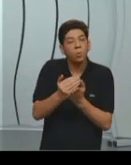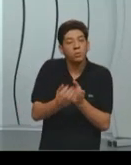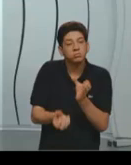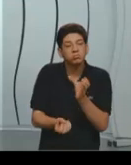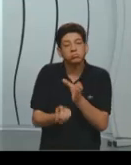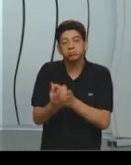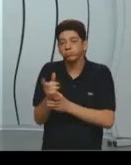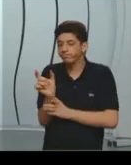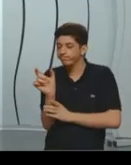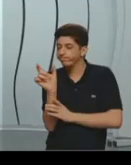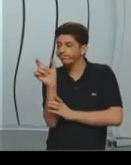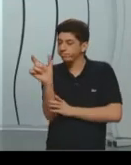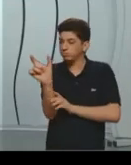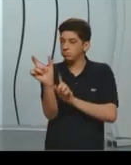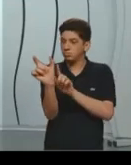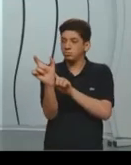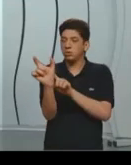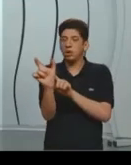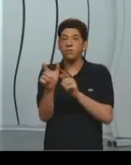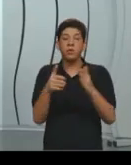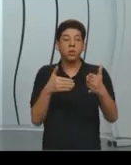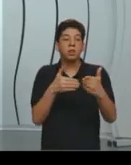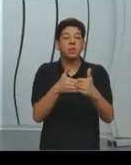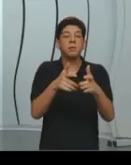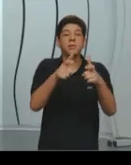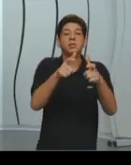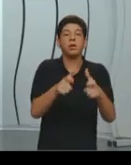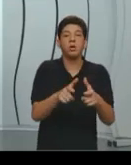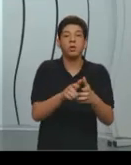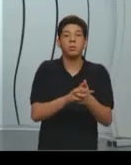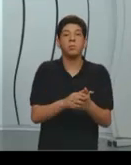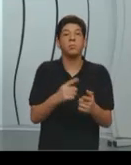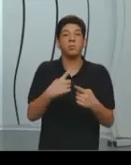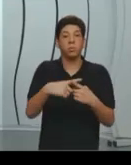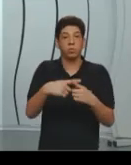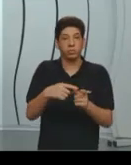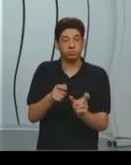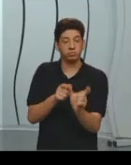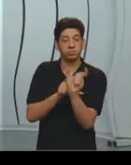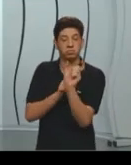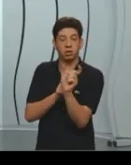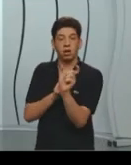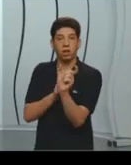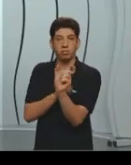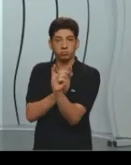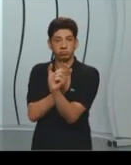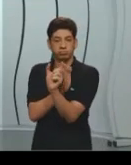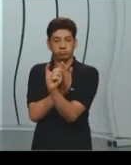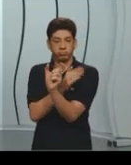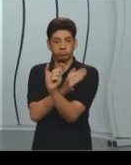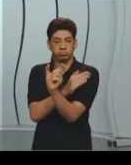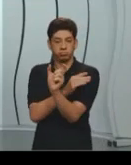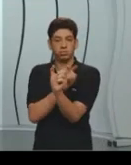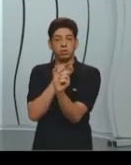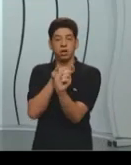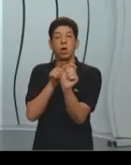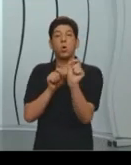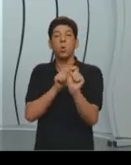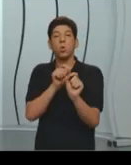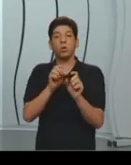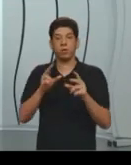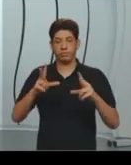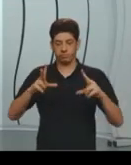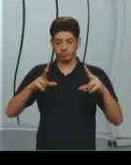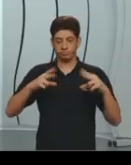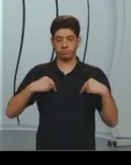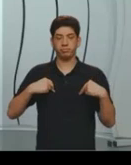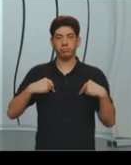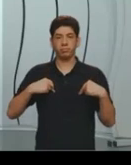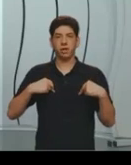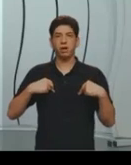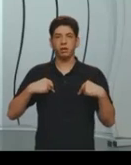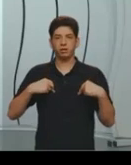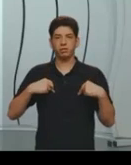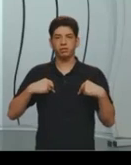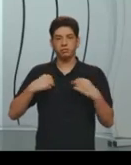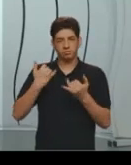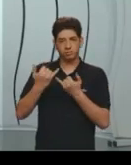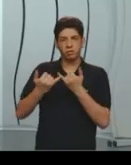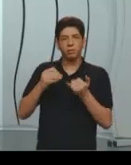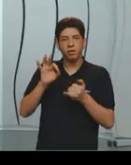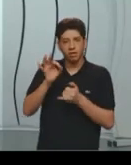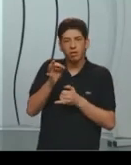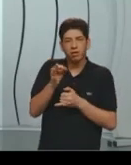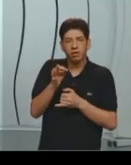e qual que o limite. Porque antes da meritocracia, a palavra meritocracia, ela faz uma referência clara a mérito, né? Que antes da meritocracia,